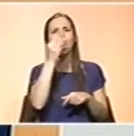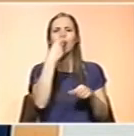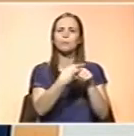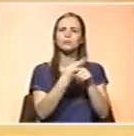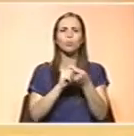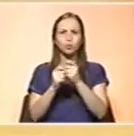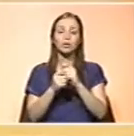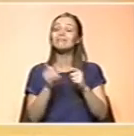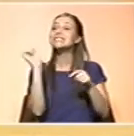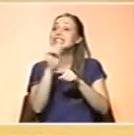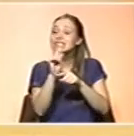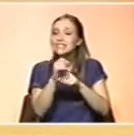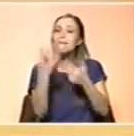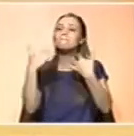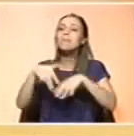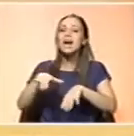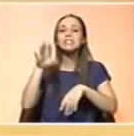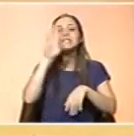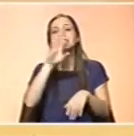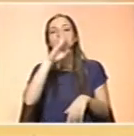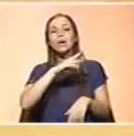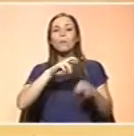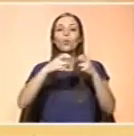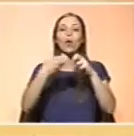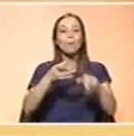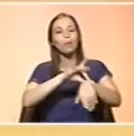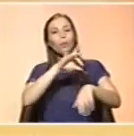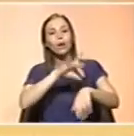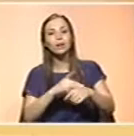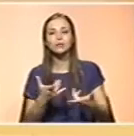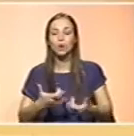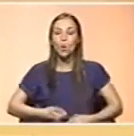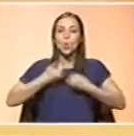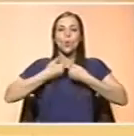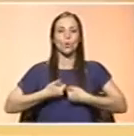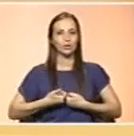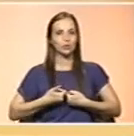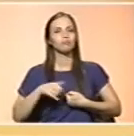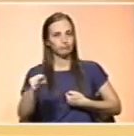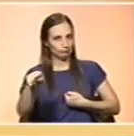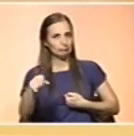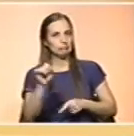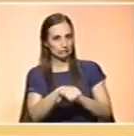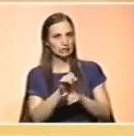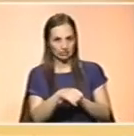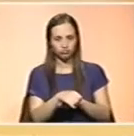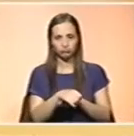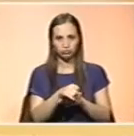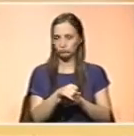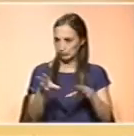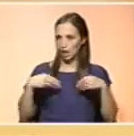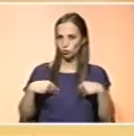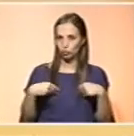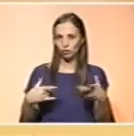tem alguma situação de patologia que os assuste particularmente, aí, admito que sim. Mas o que nós